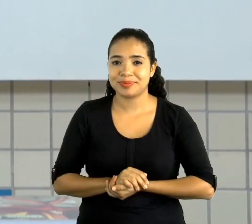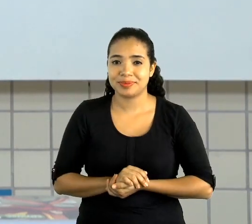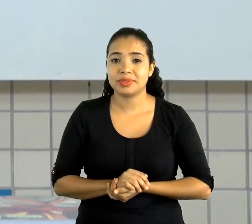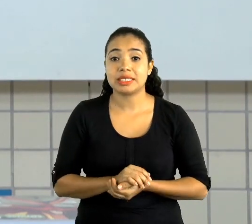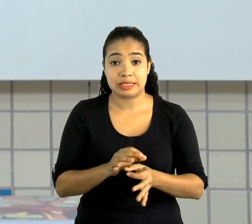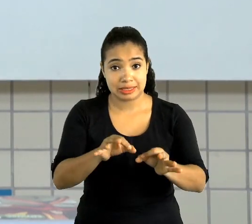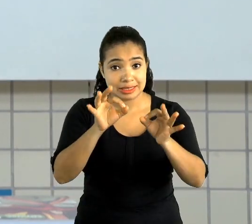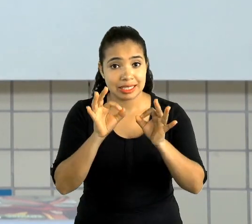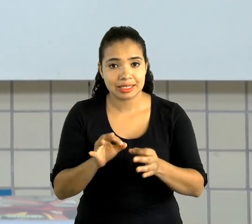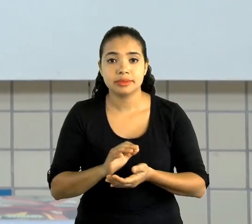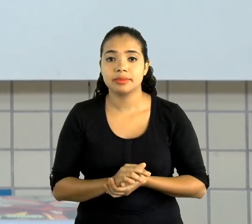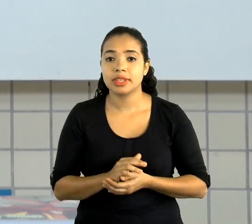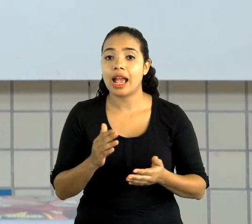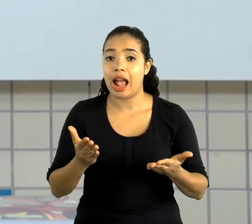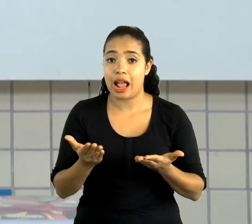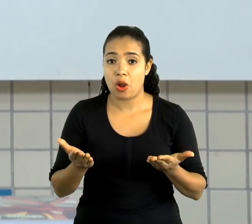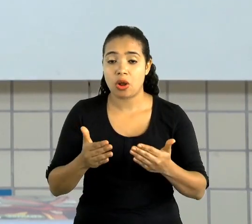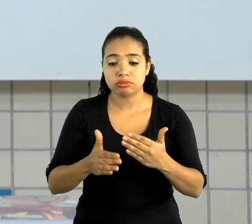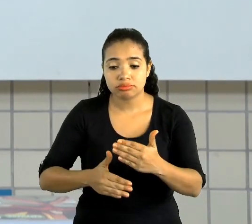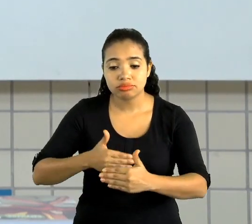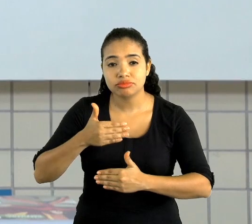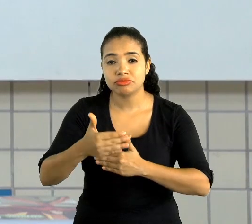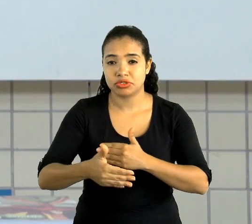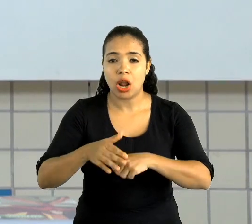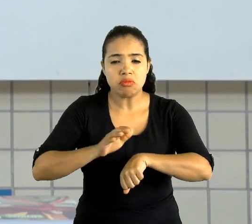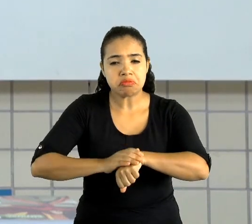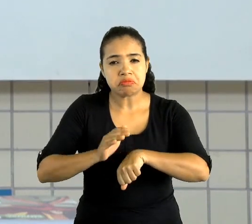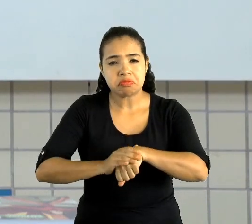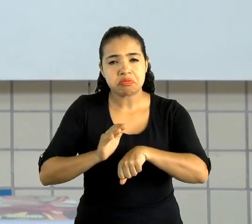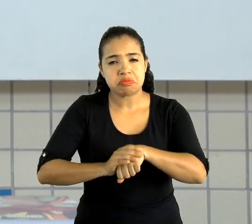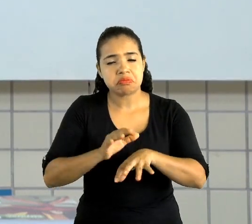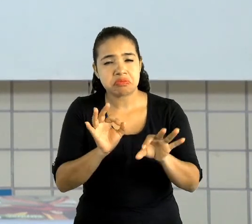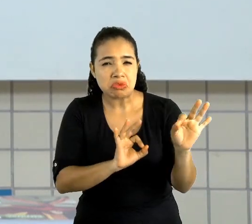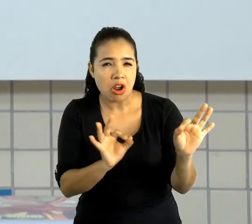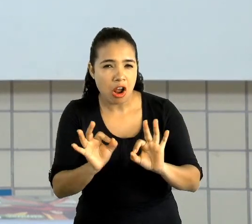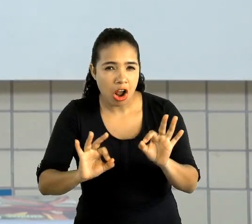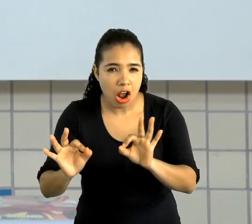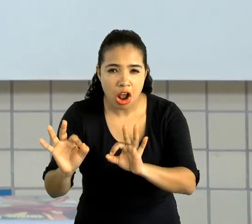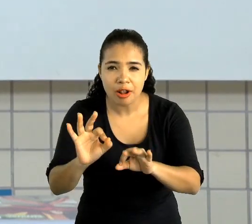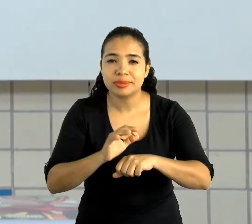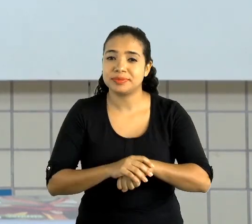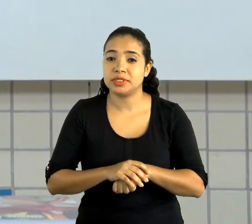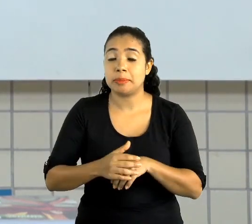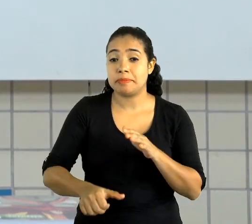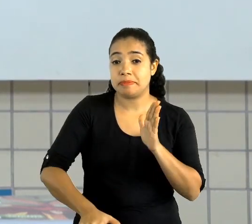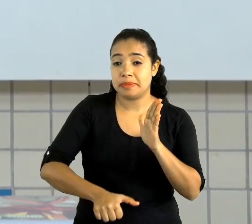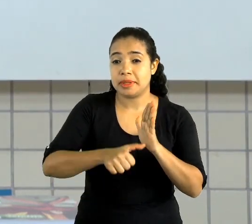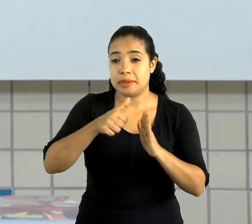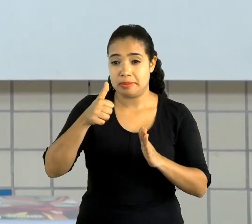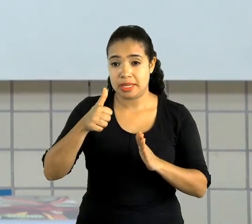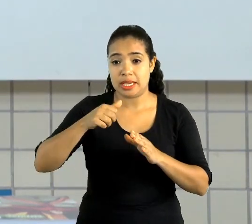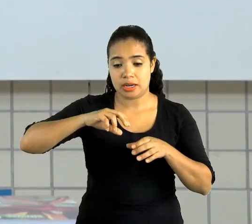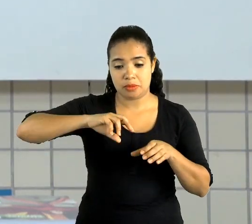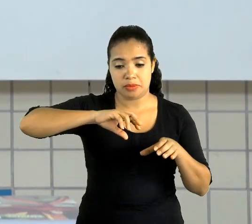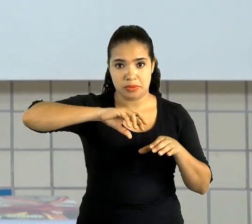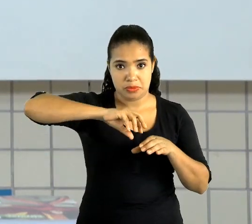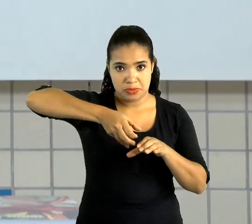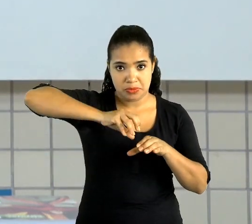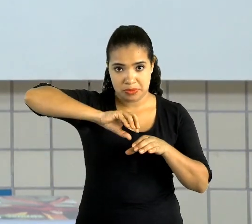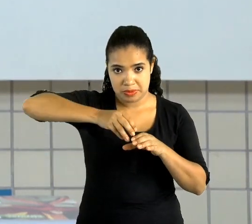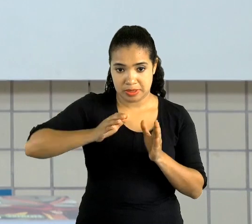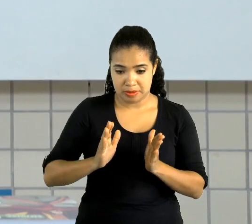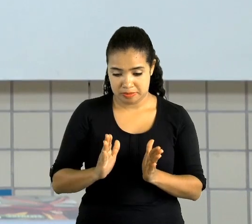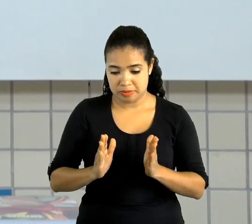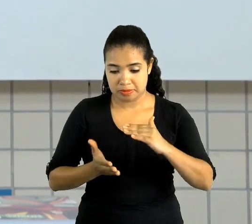para o modo de fazer. É muito simples fazer essa casinha. Primeiro, nós vamos retirar a tampinha, que nós não vamos